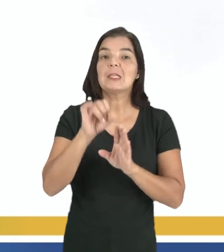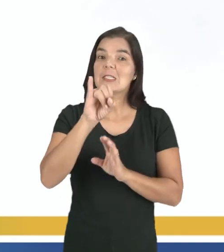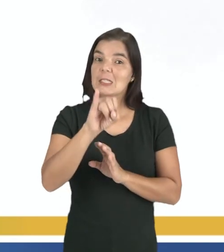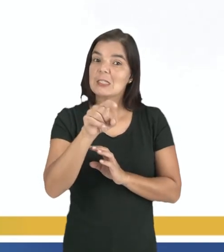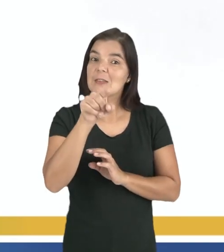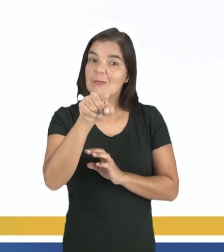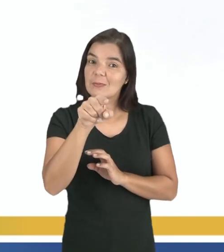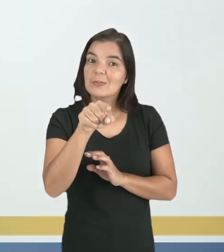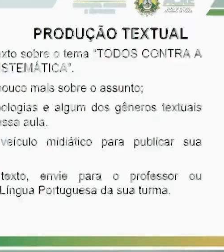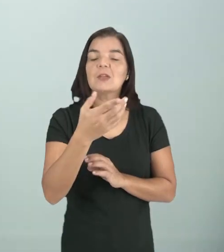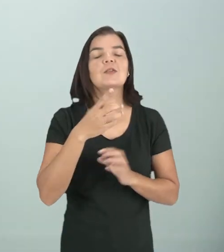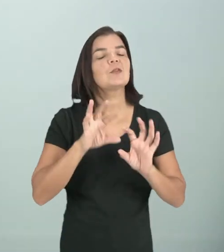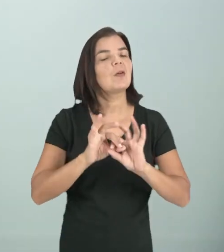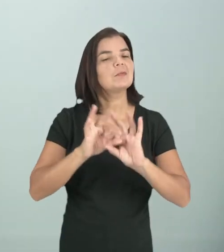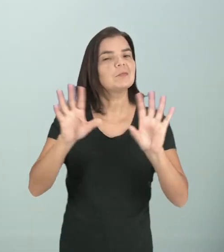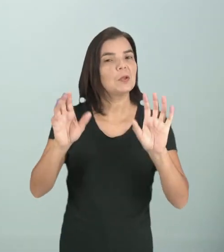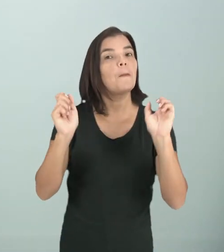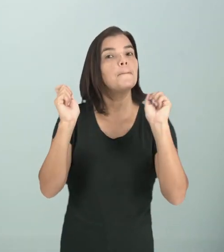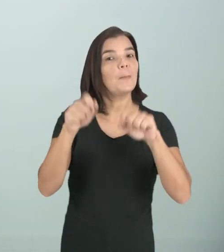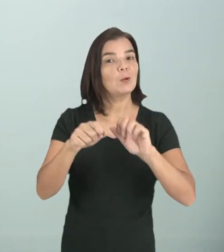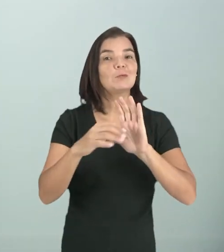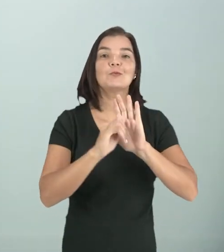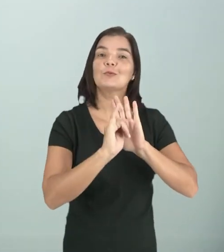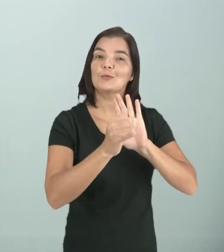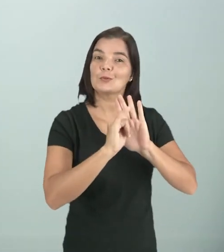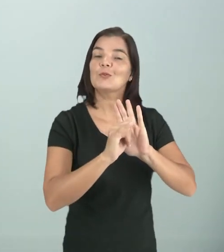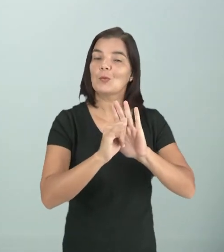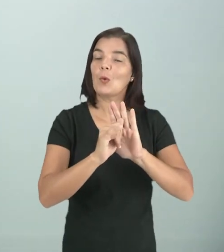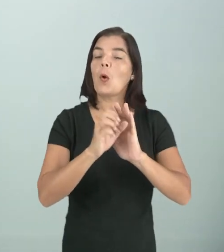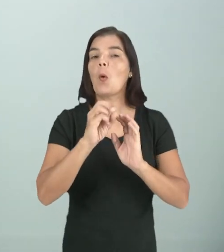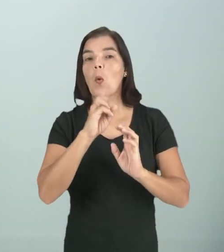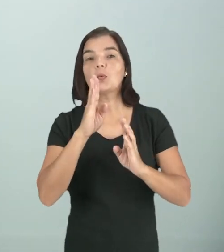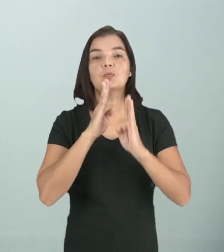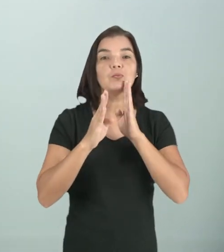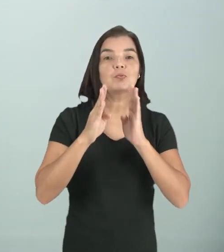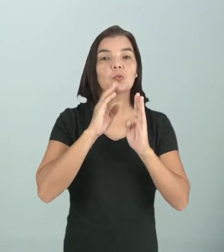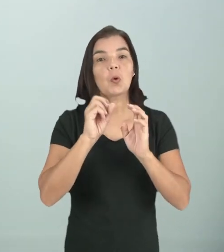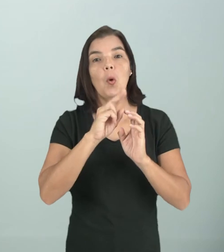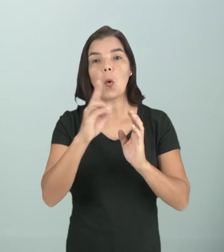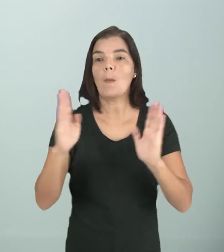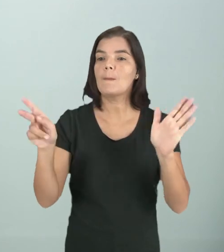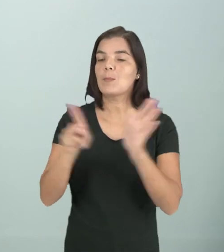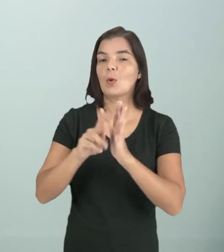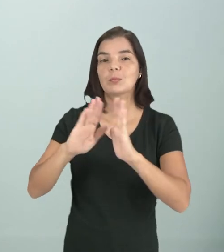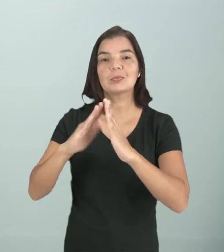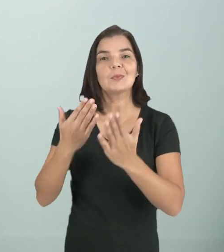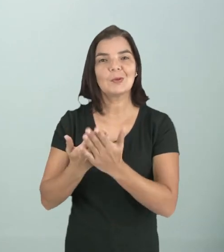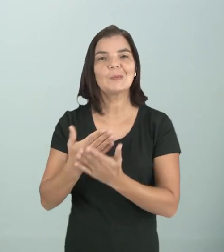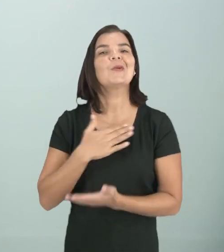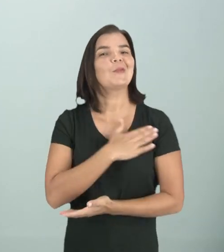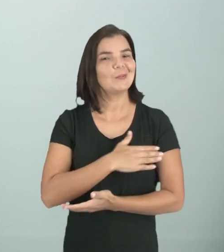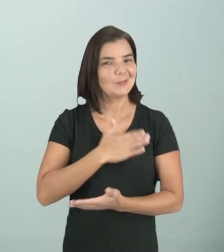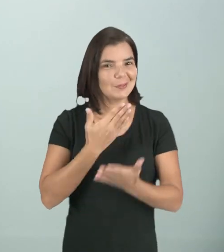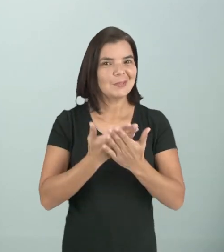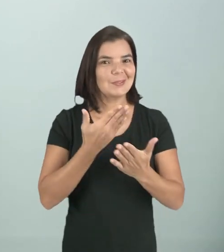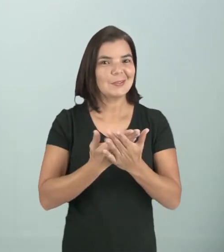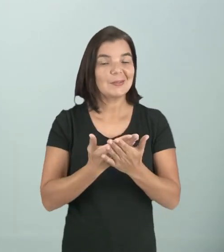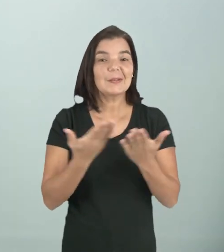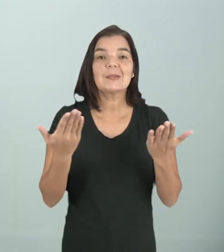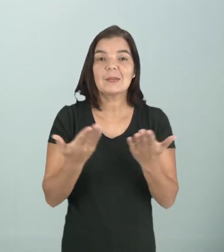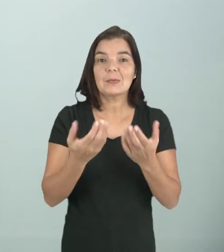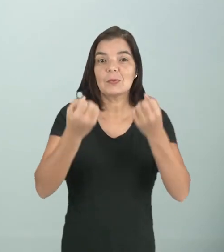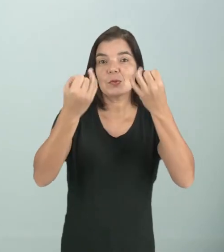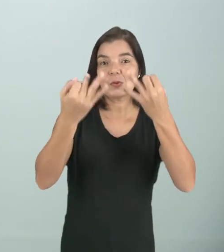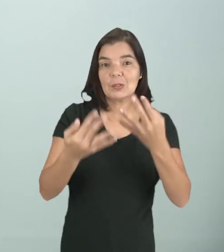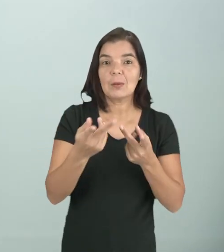você ficar à vontade, você pode publicar nas suas redes sociais ou no blog da escola. Gostaram da aula? Na aula de hoje,